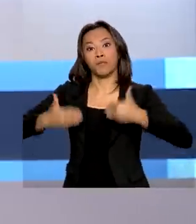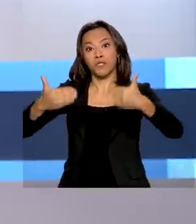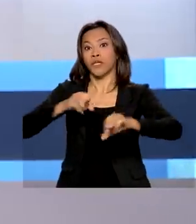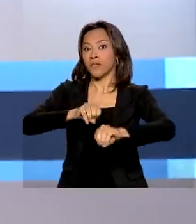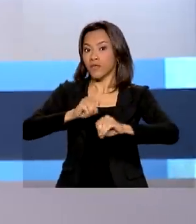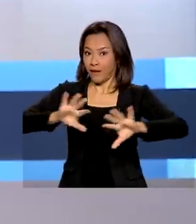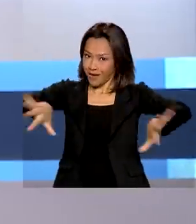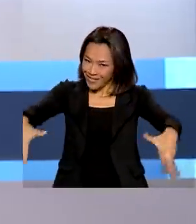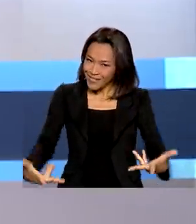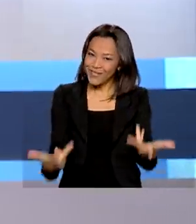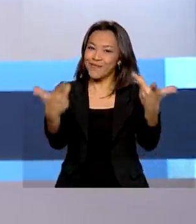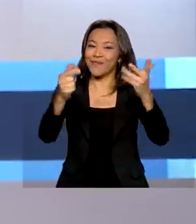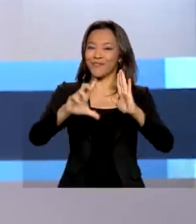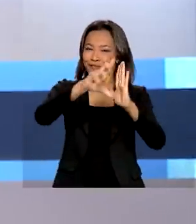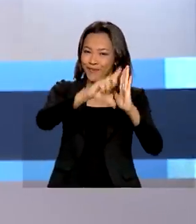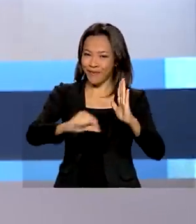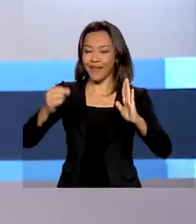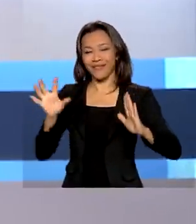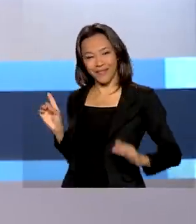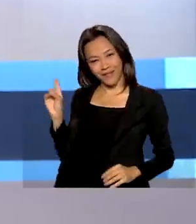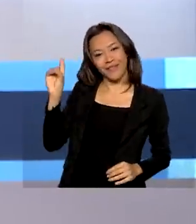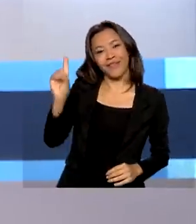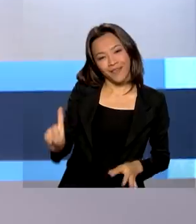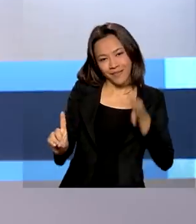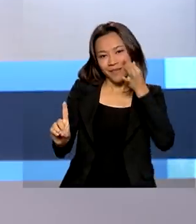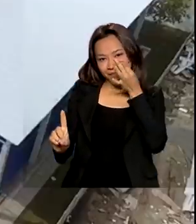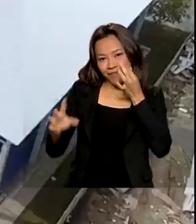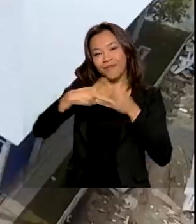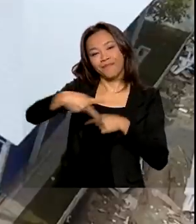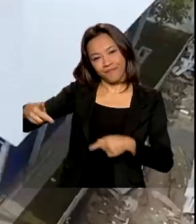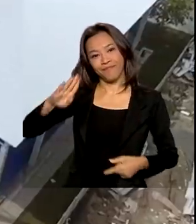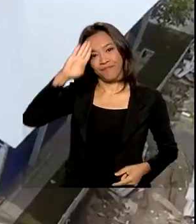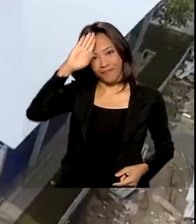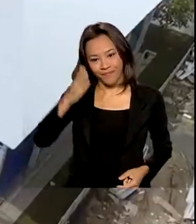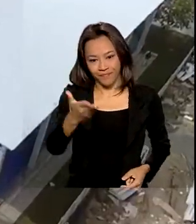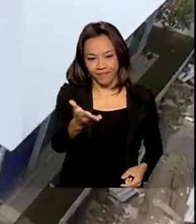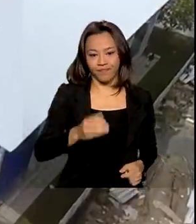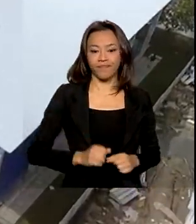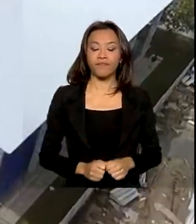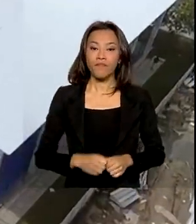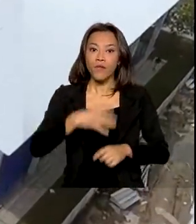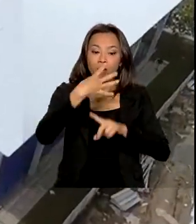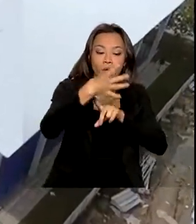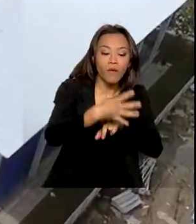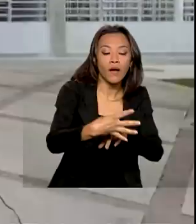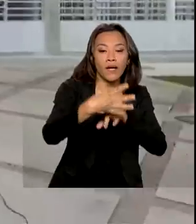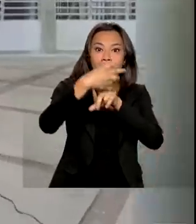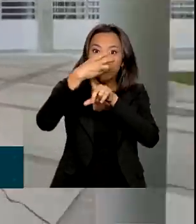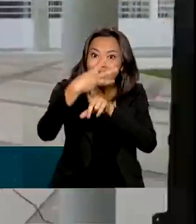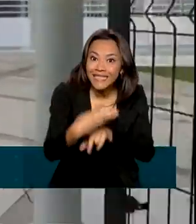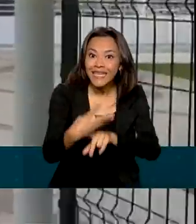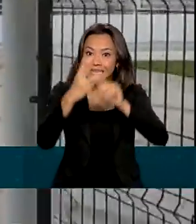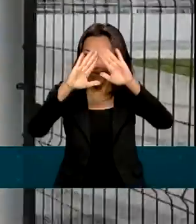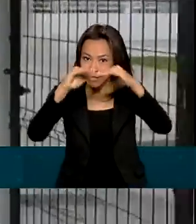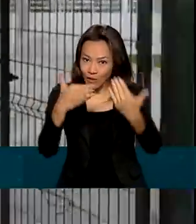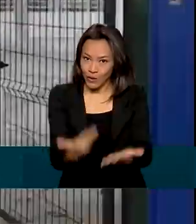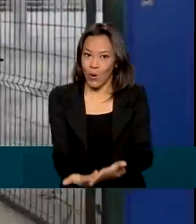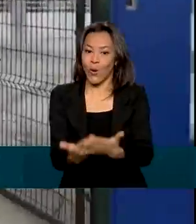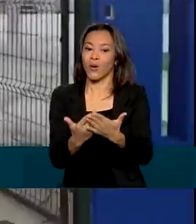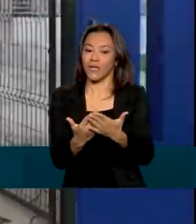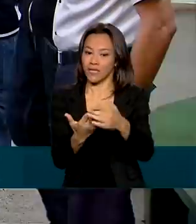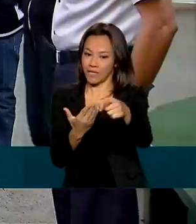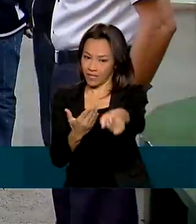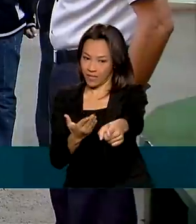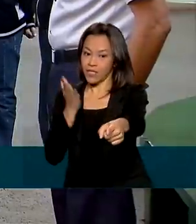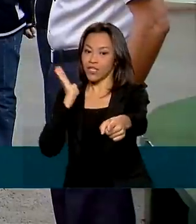Palácio do Planalto e contou com a participação do presidente Jair Bolsonaro. 43 escolas públicas do ensino básico foram